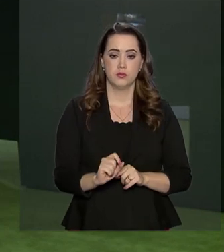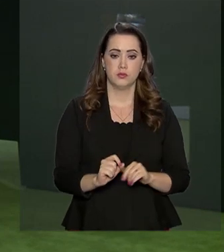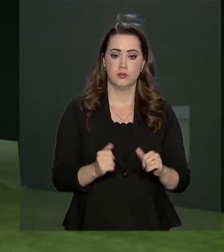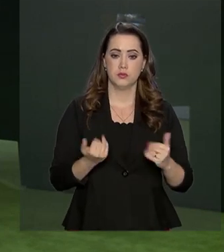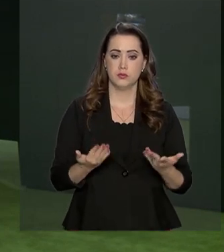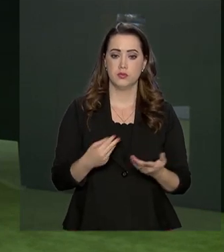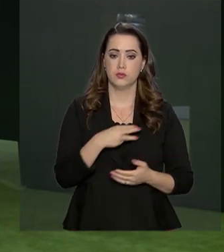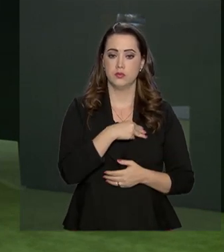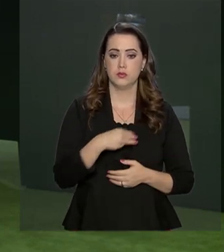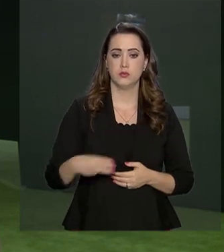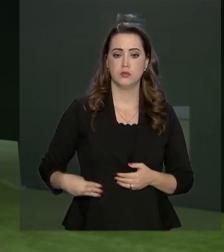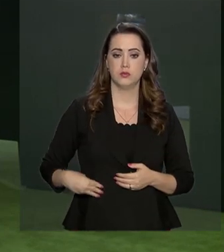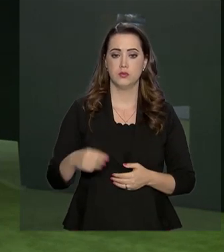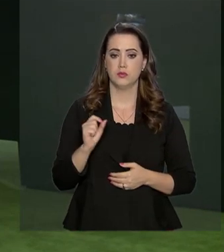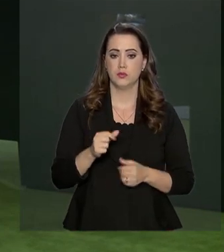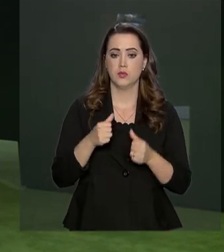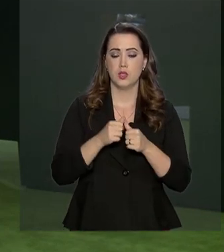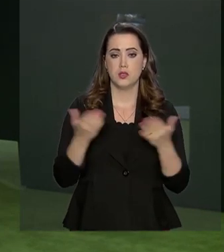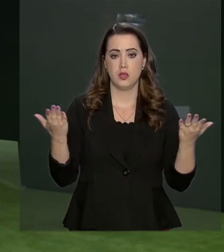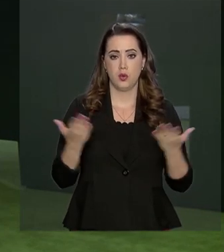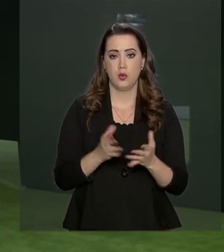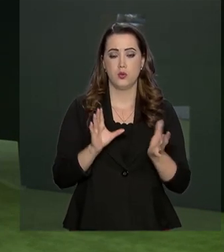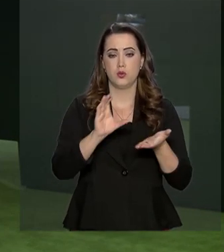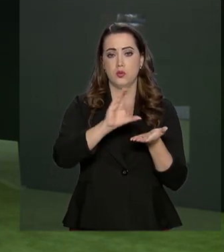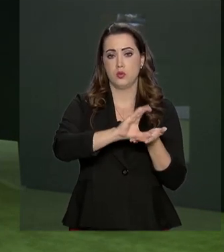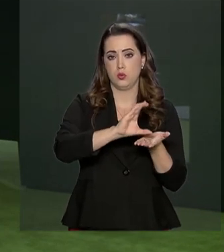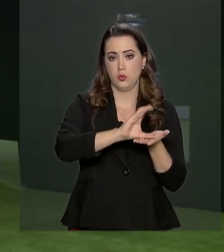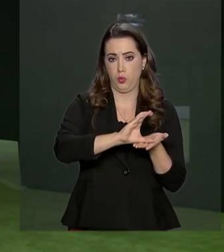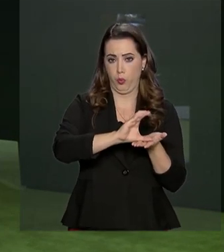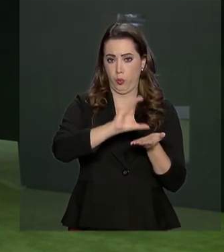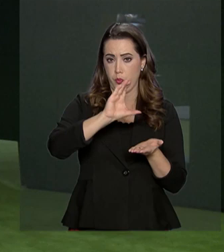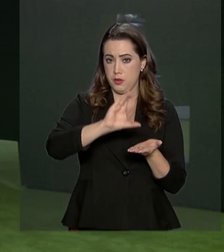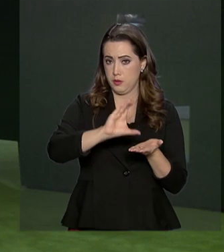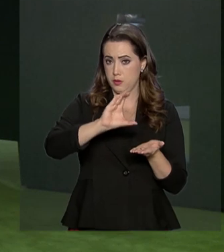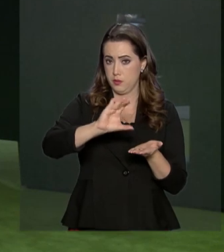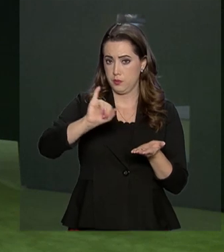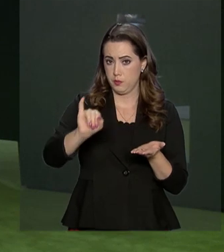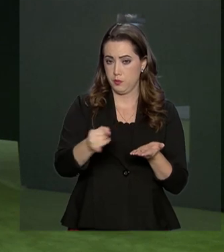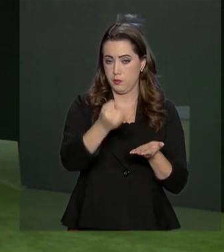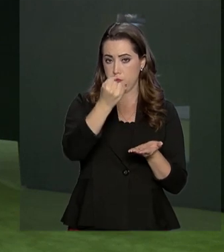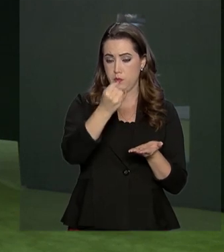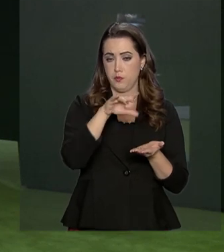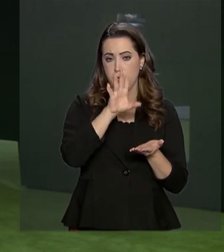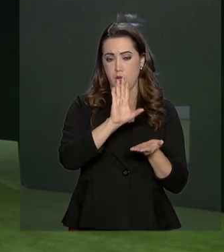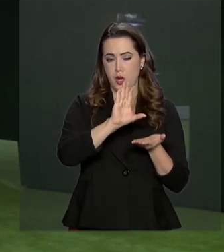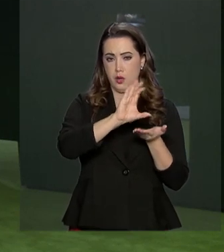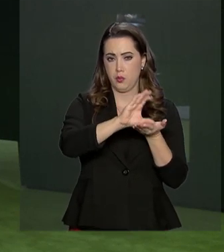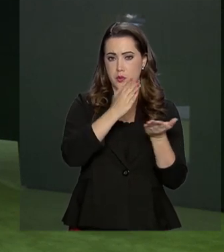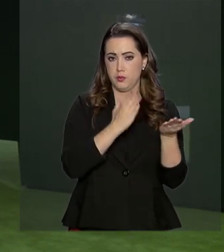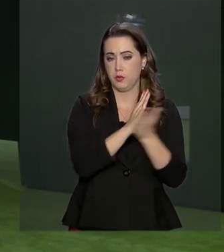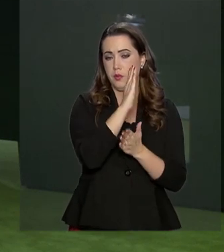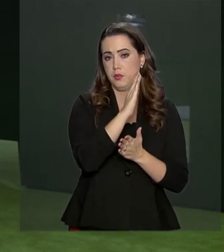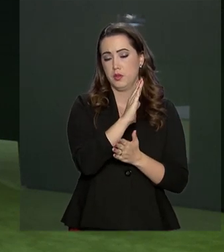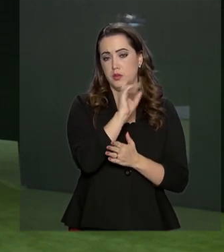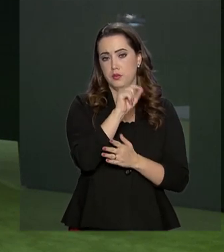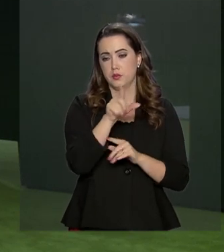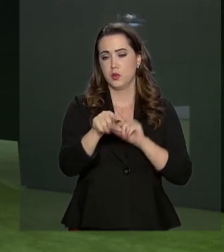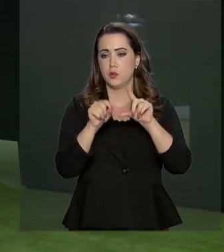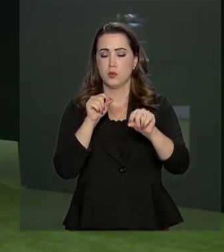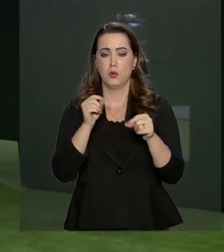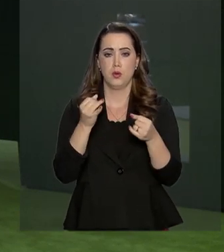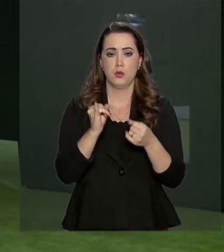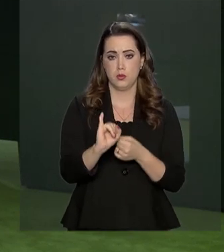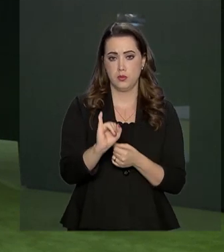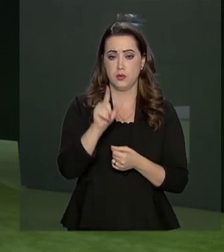O ministro está falando na Comissão de Constituição e Justiça, que é a comissão que aprova, que define